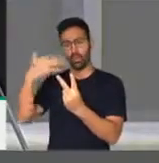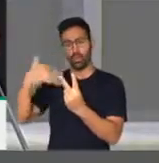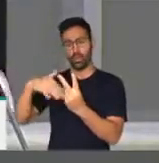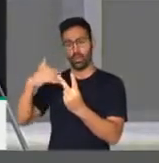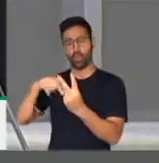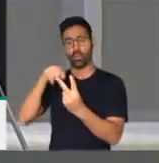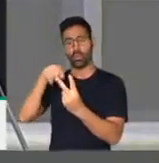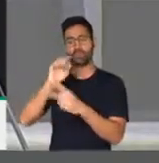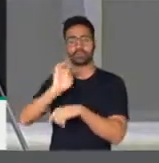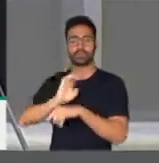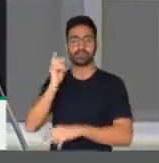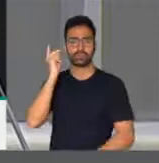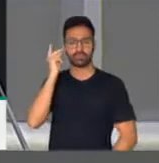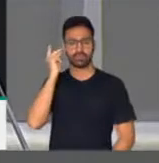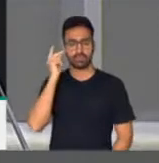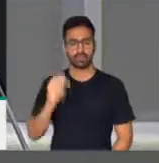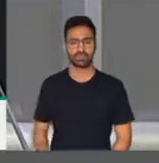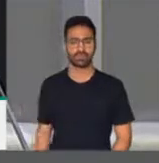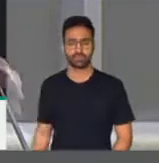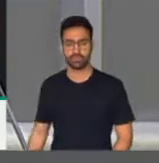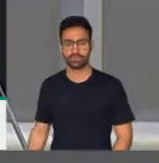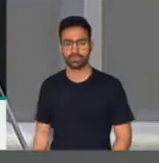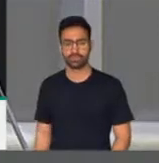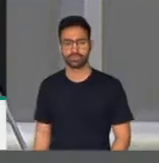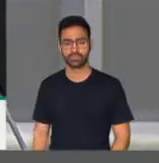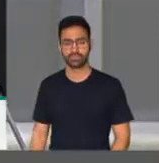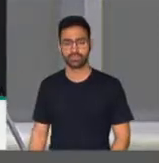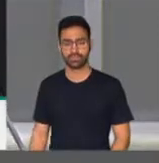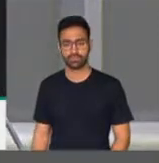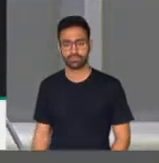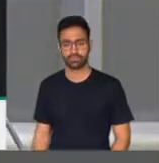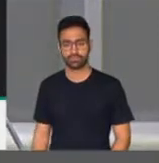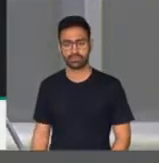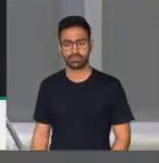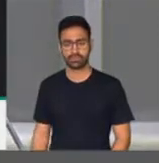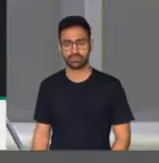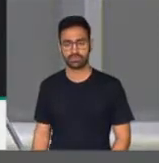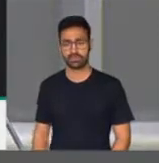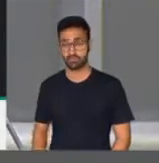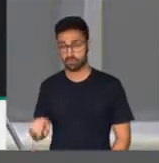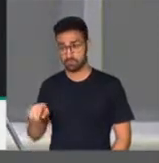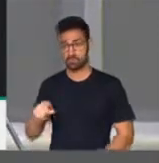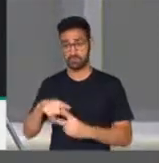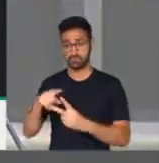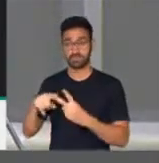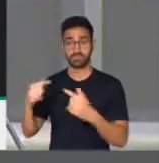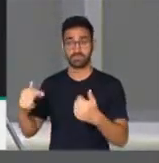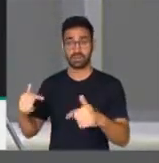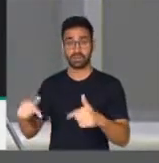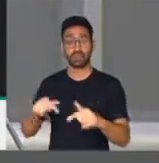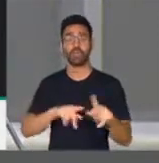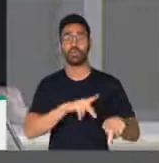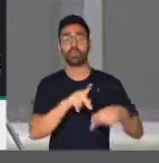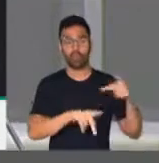a bancada de São Paulo, cujos mandatos dignificam o povo do Estado de São Paulo.